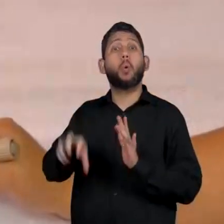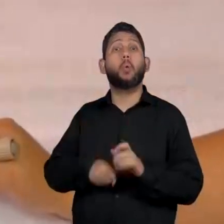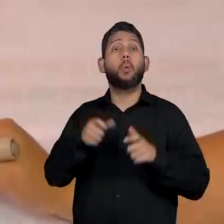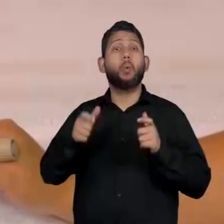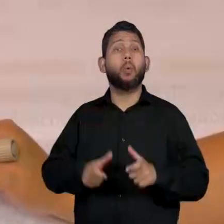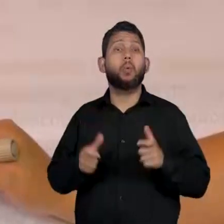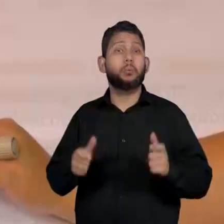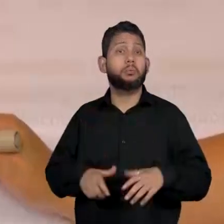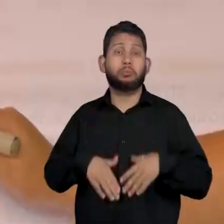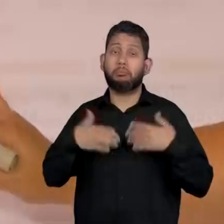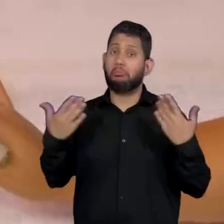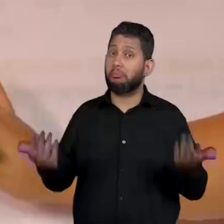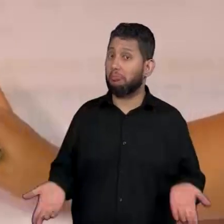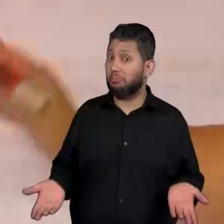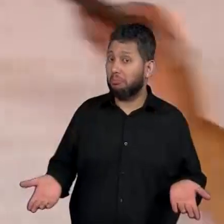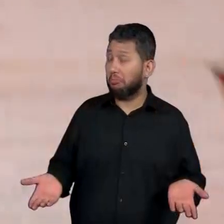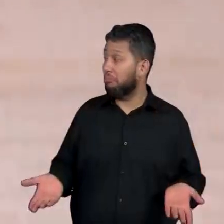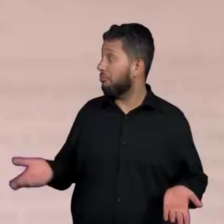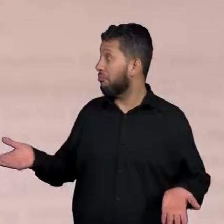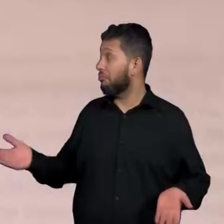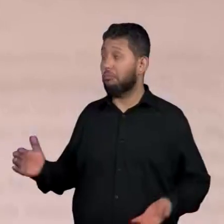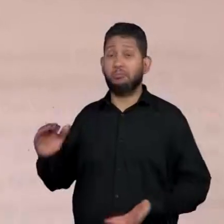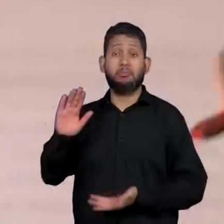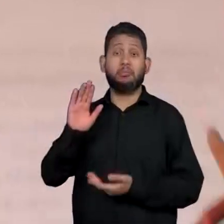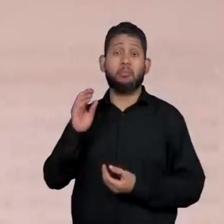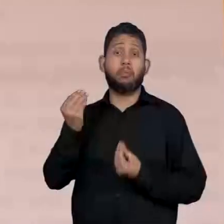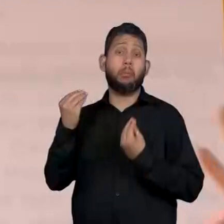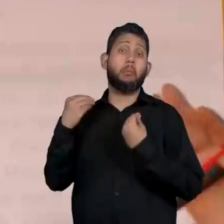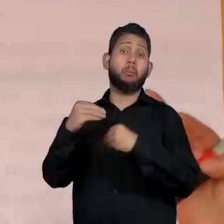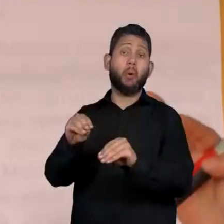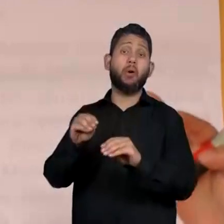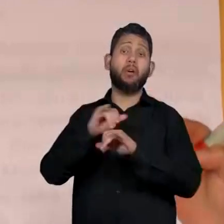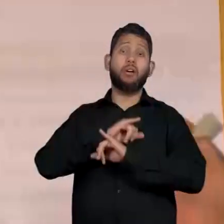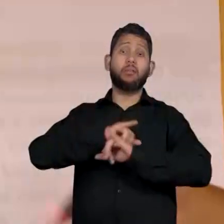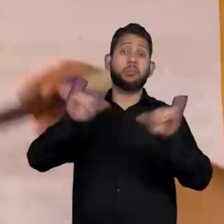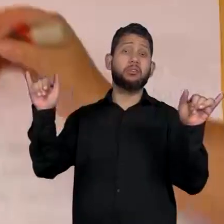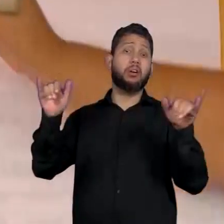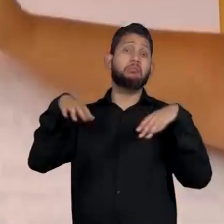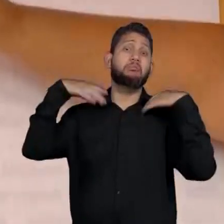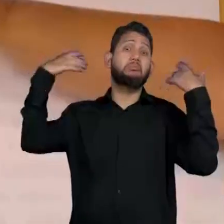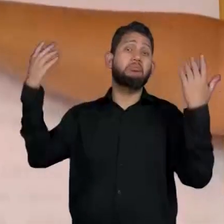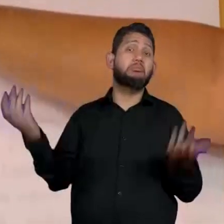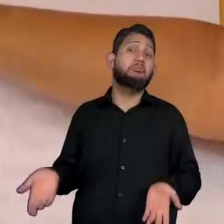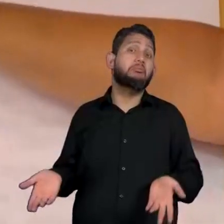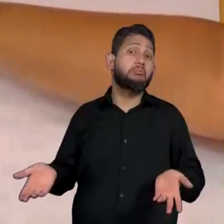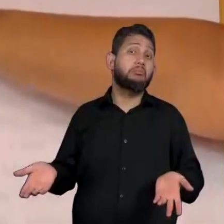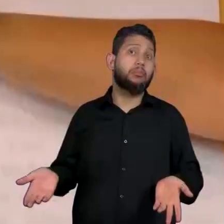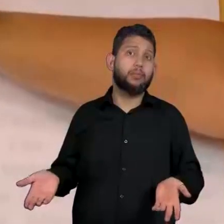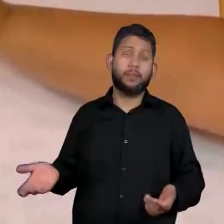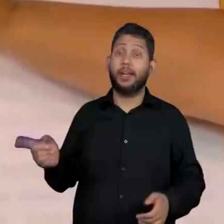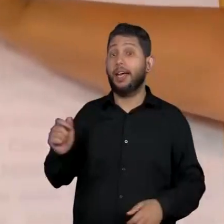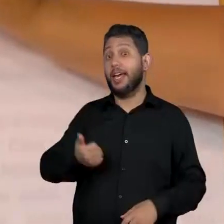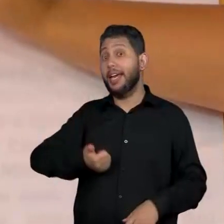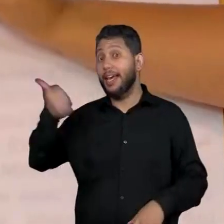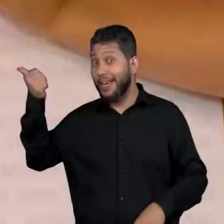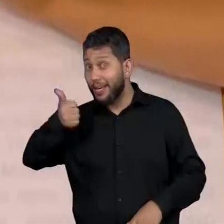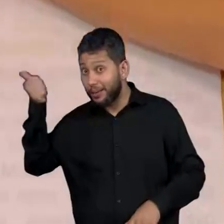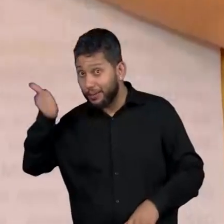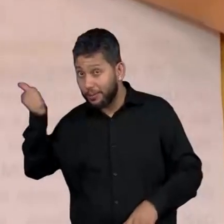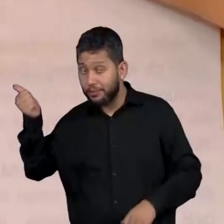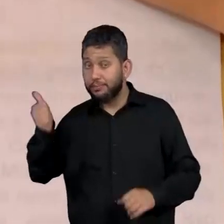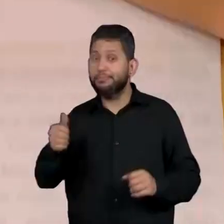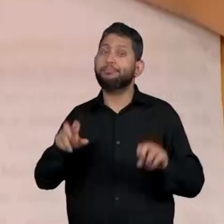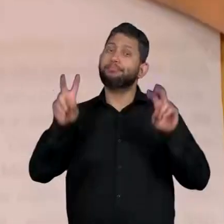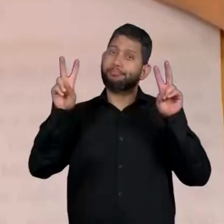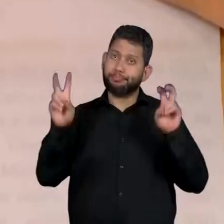especialista. Eu tenho uma mensagem com uma informação genérica. Isso aqui nos aponta o quê? Isso